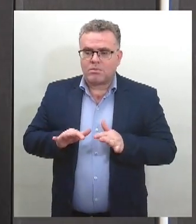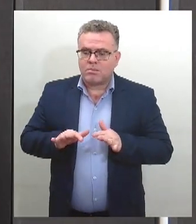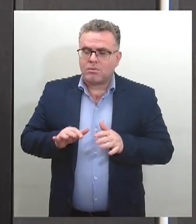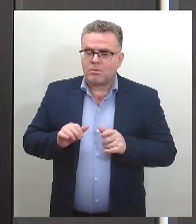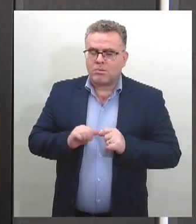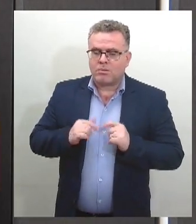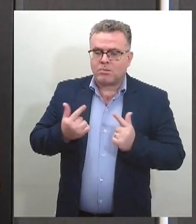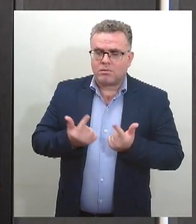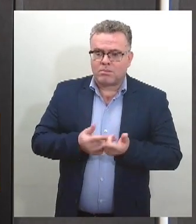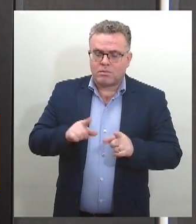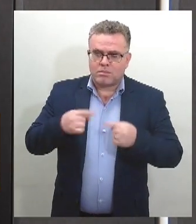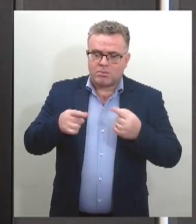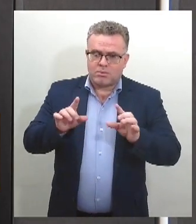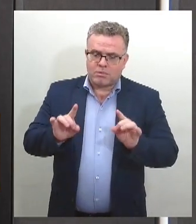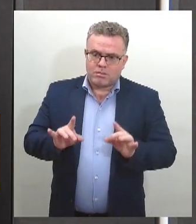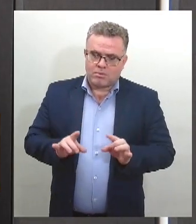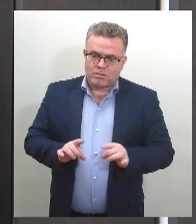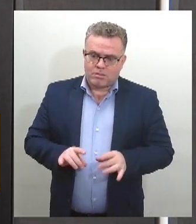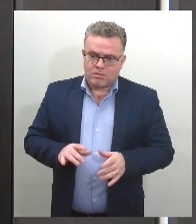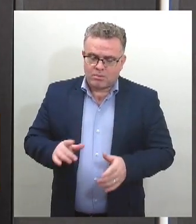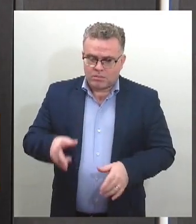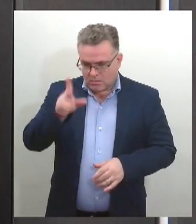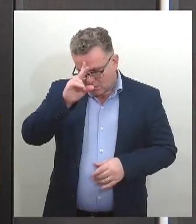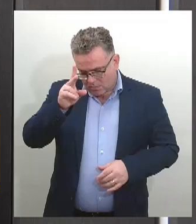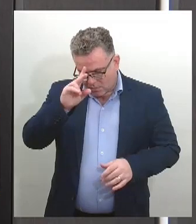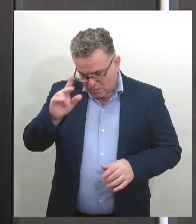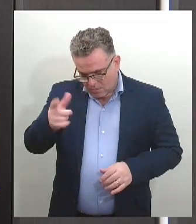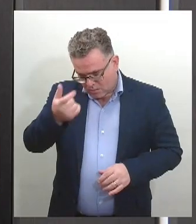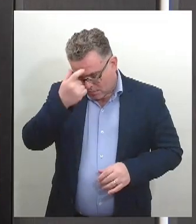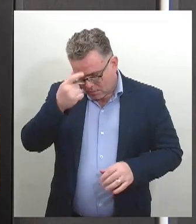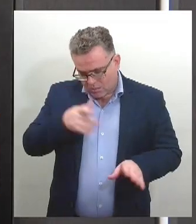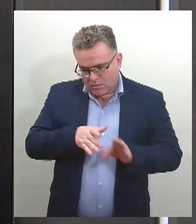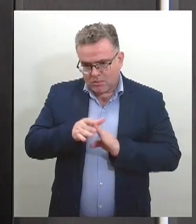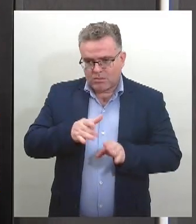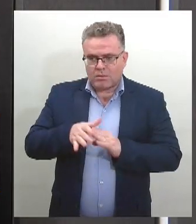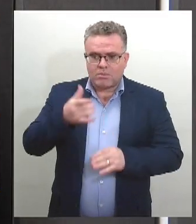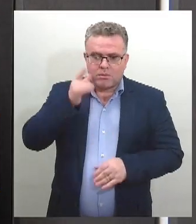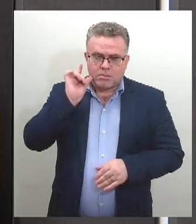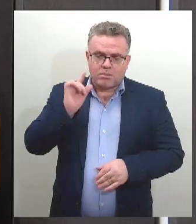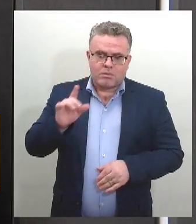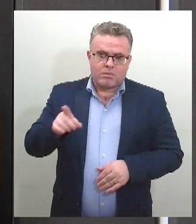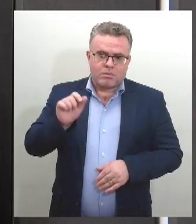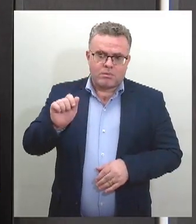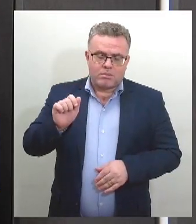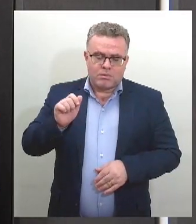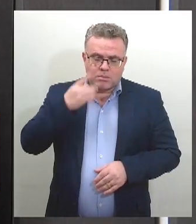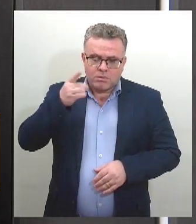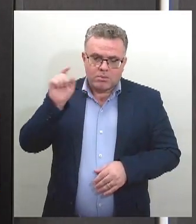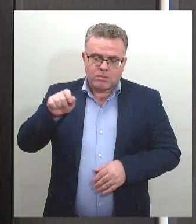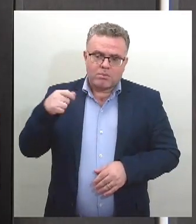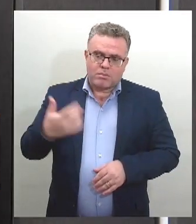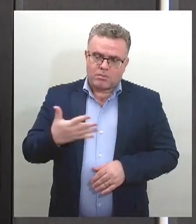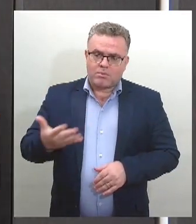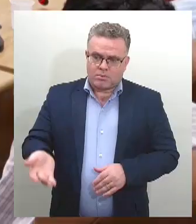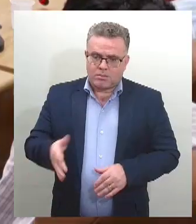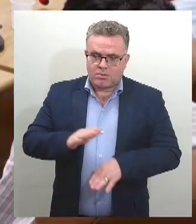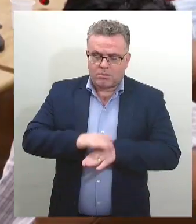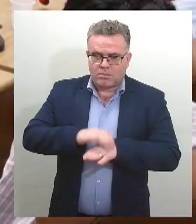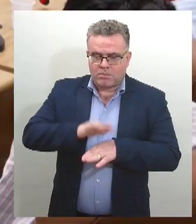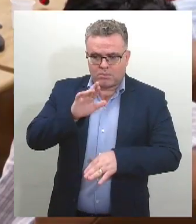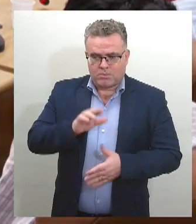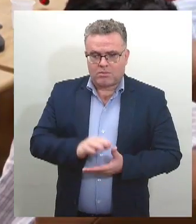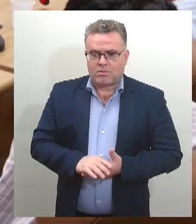lembrou o dia da consciência negra, celebrado ontem. A deputada Linda Brasil, do PSOL, foi a autora da propositura.